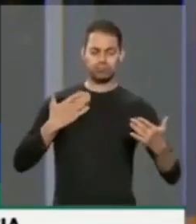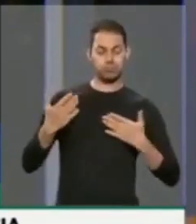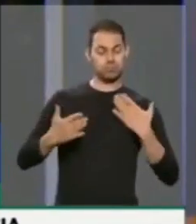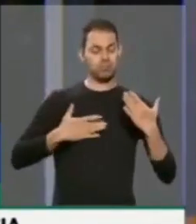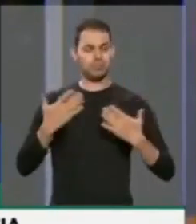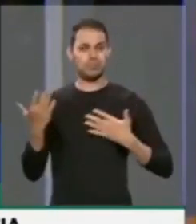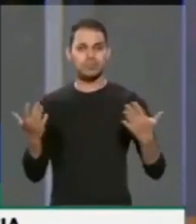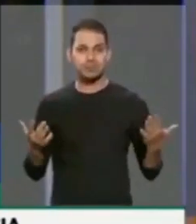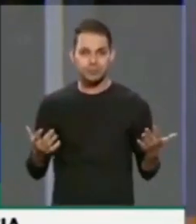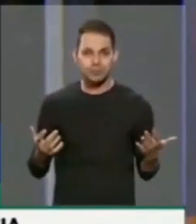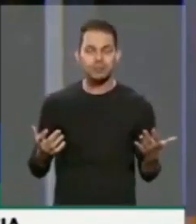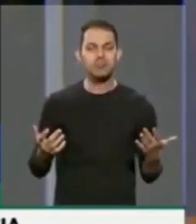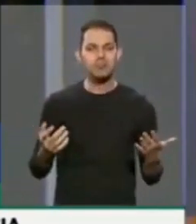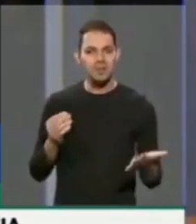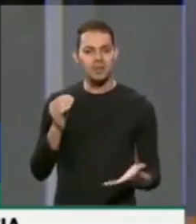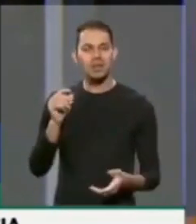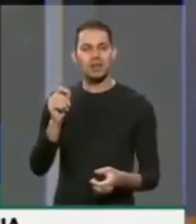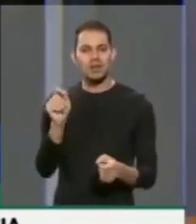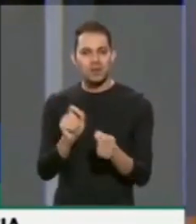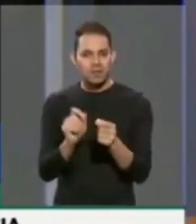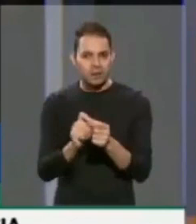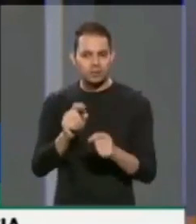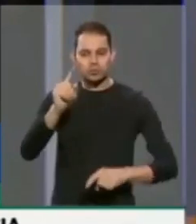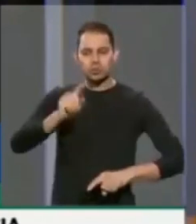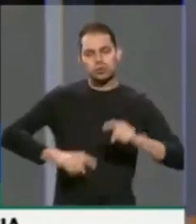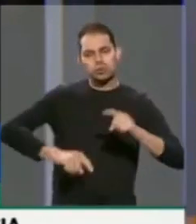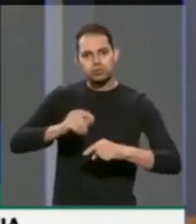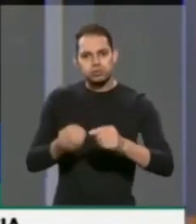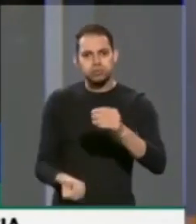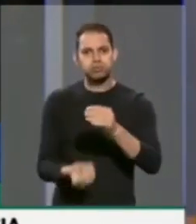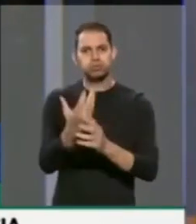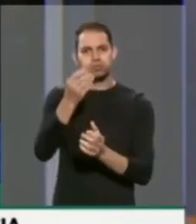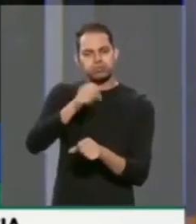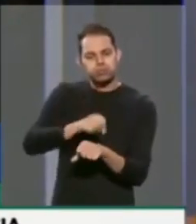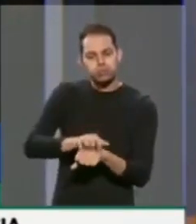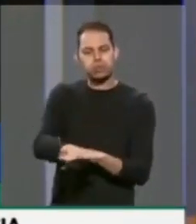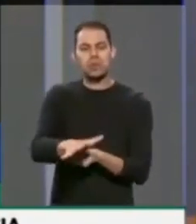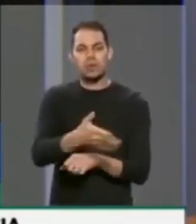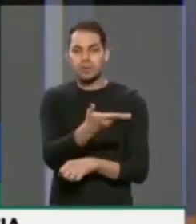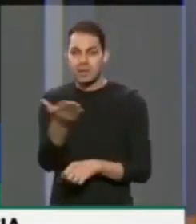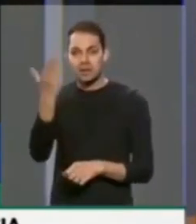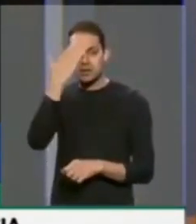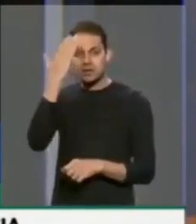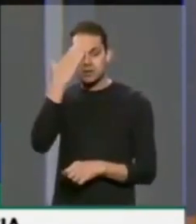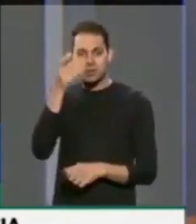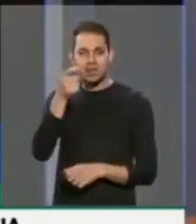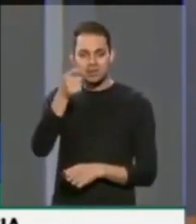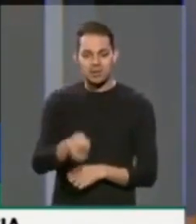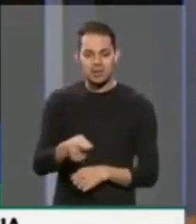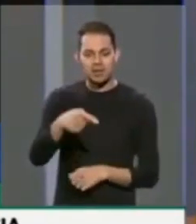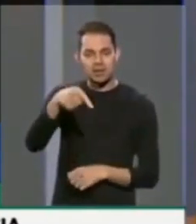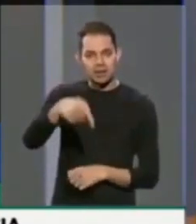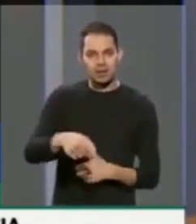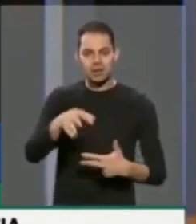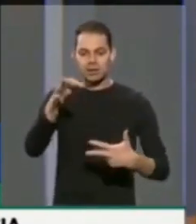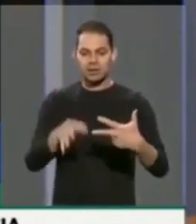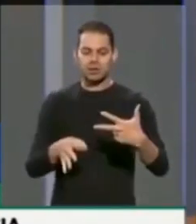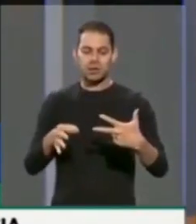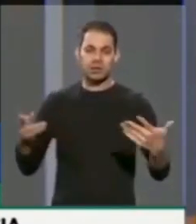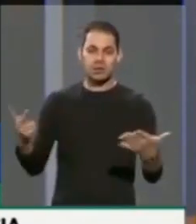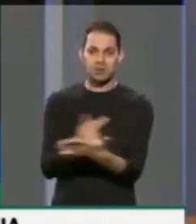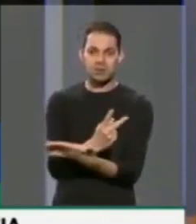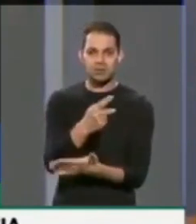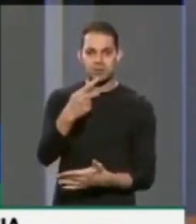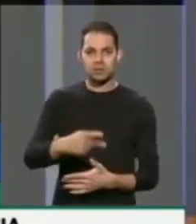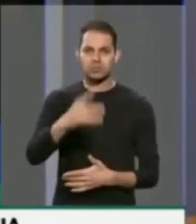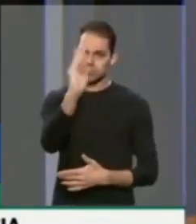Faríamos esses tipos de recursos para que soubessem a ditadura do judiciário que está acontecendo